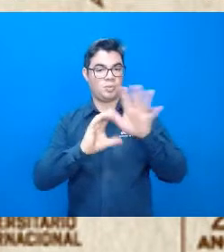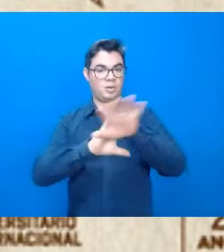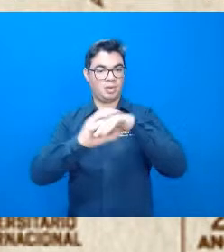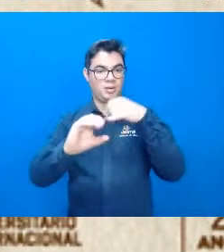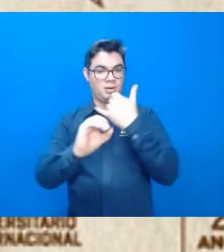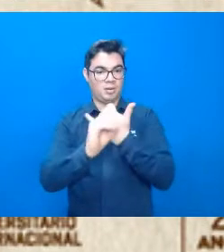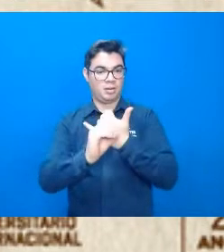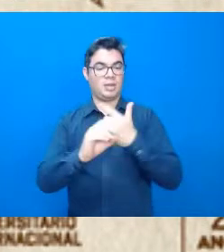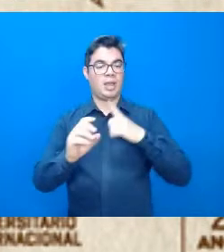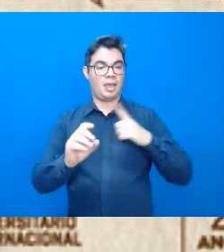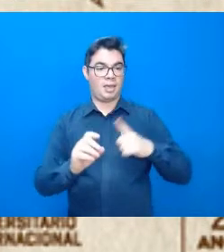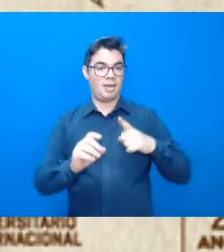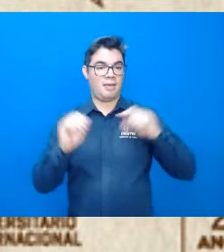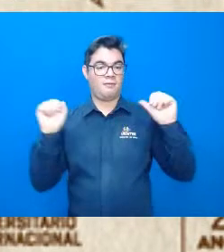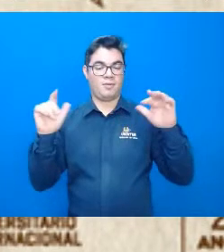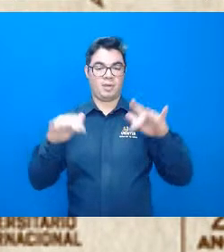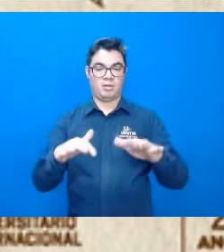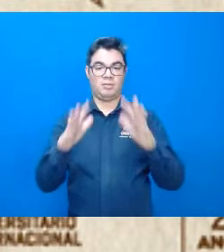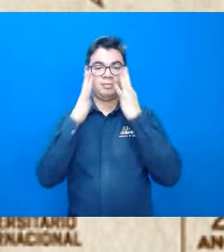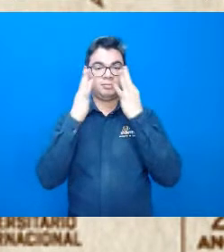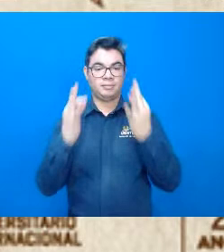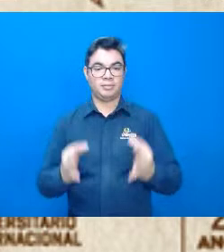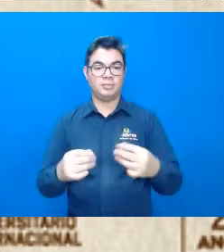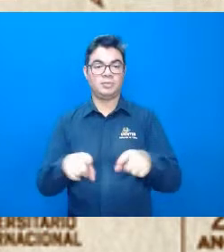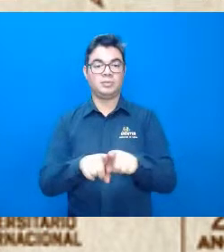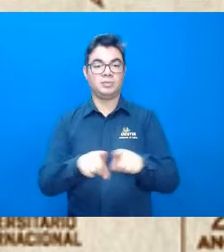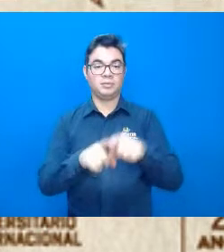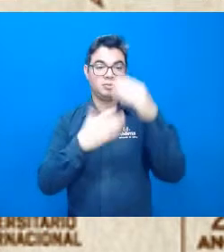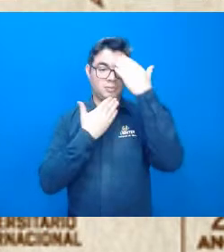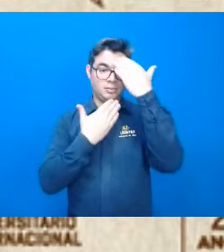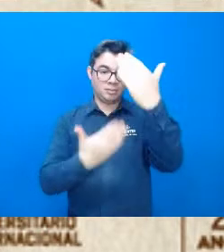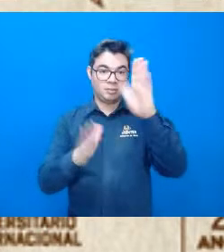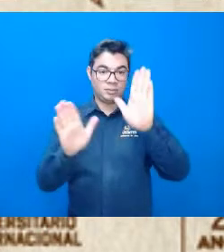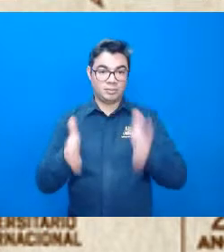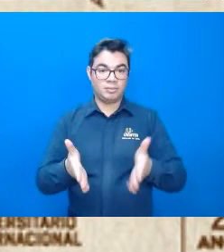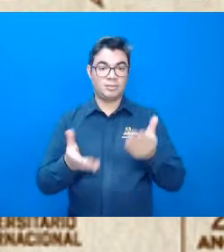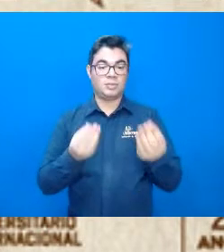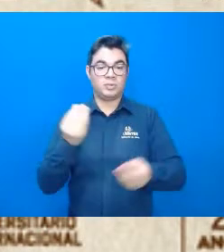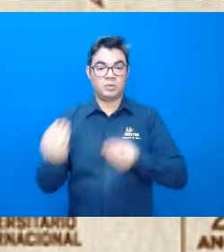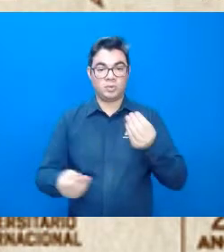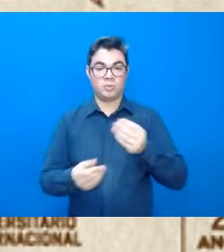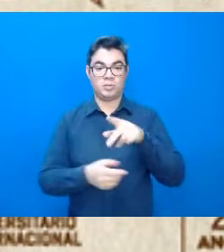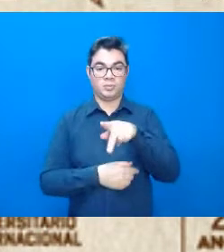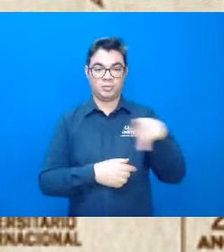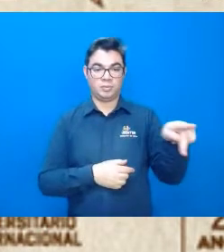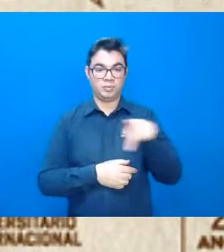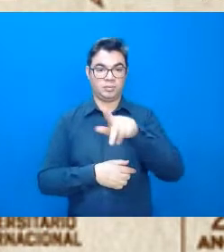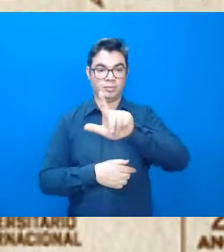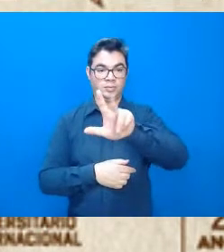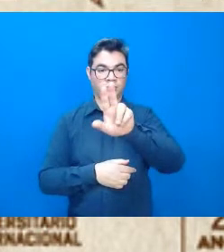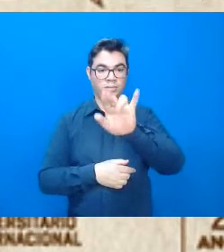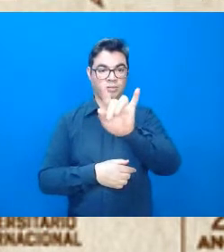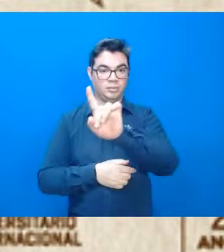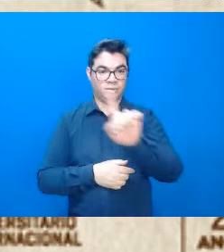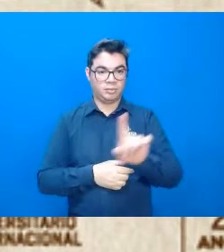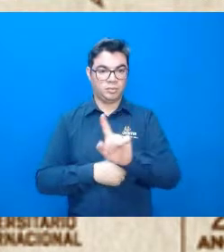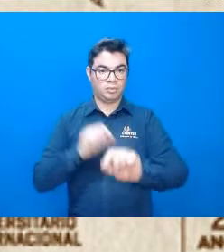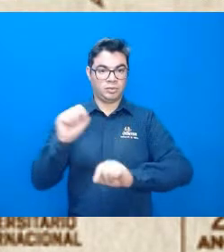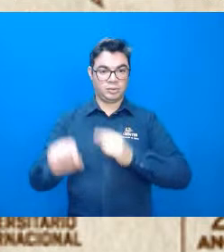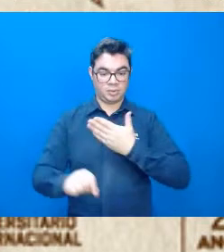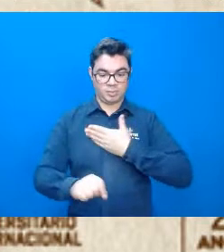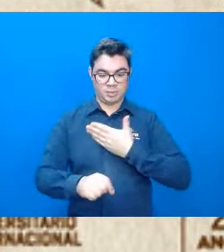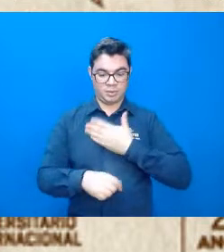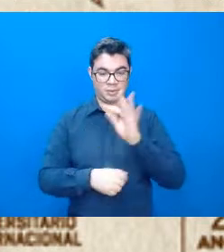evento. Então, eu agradeço já a participação do professor Luiz, né, foi uma indicação de uma grande amiga minha da